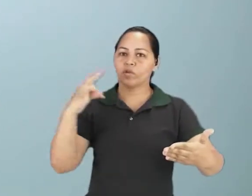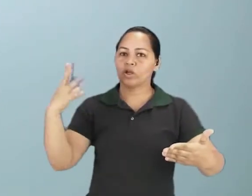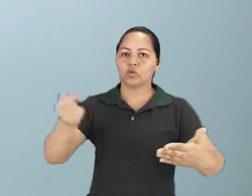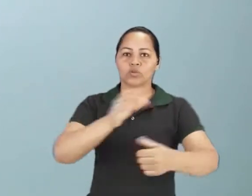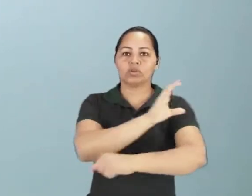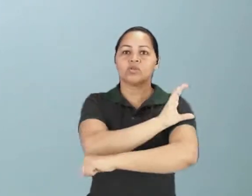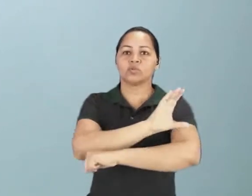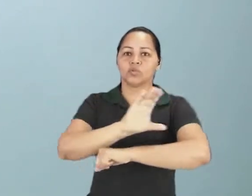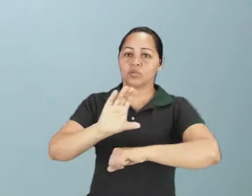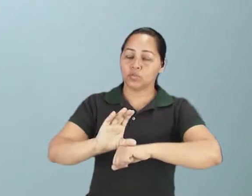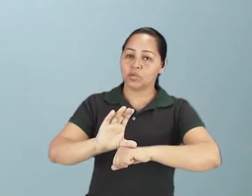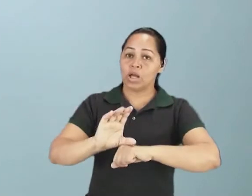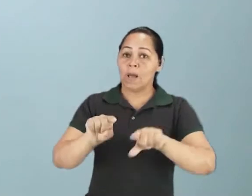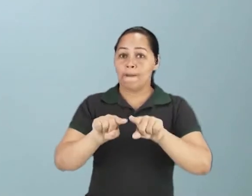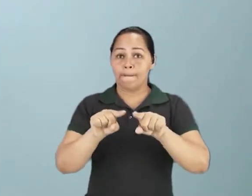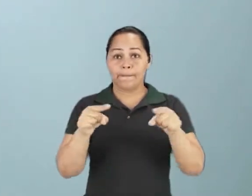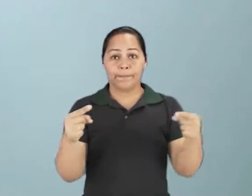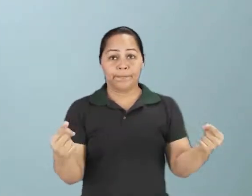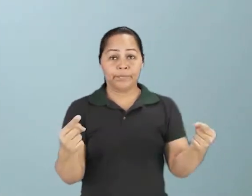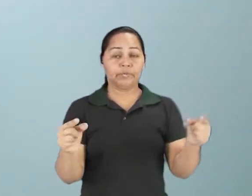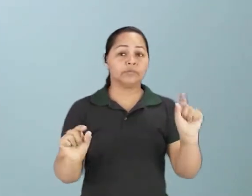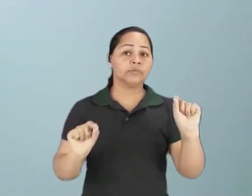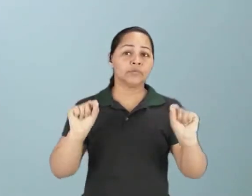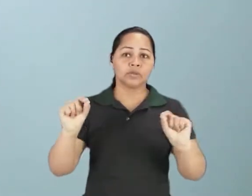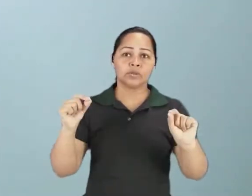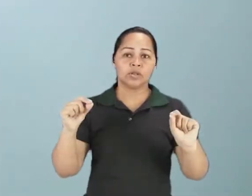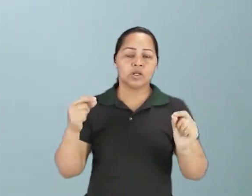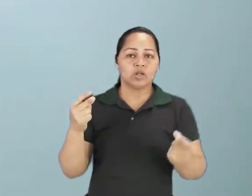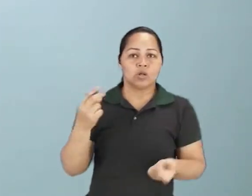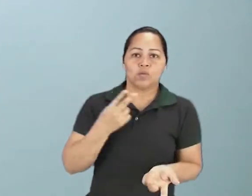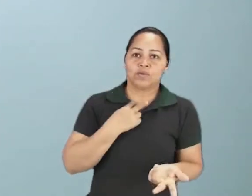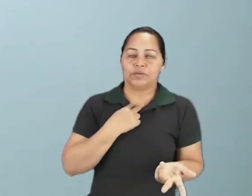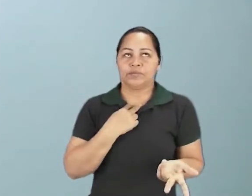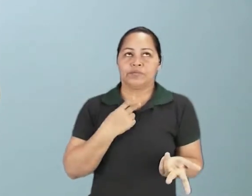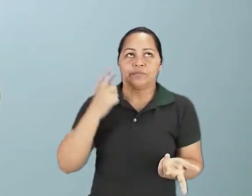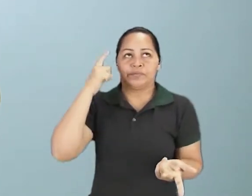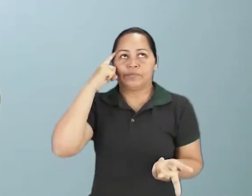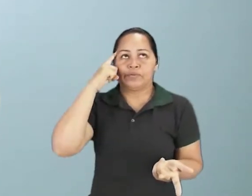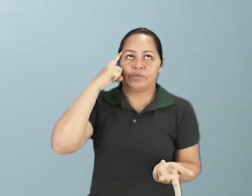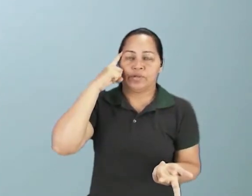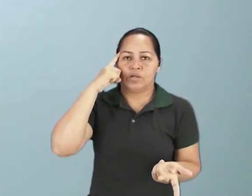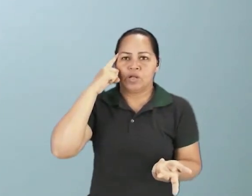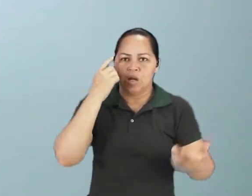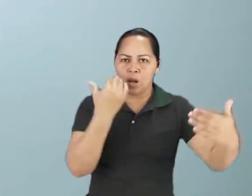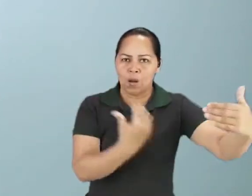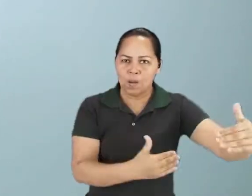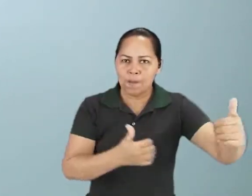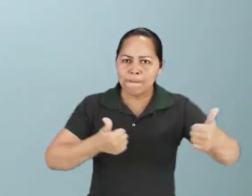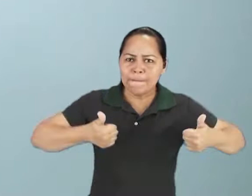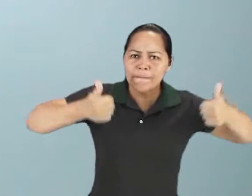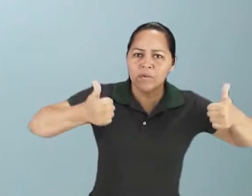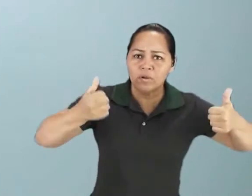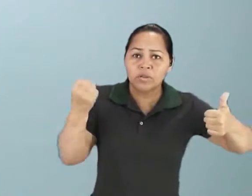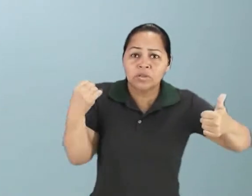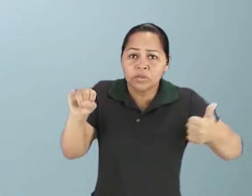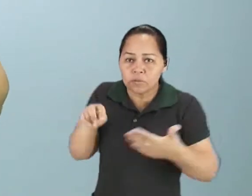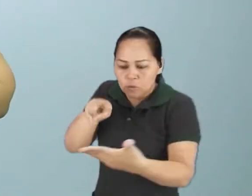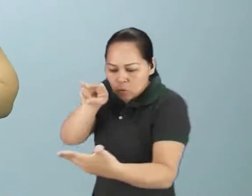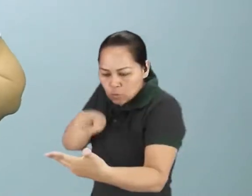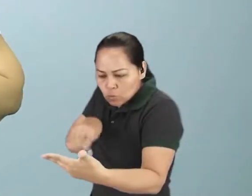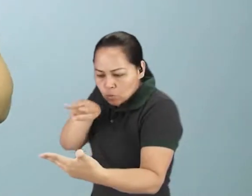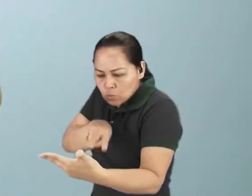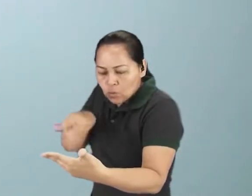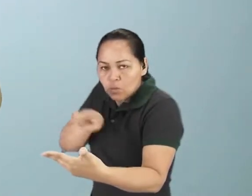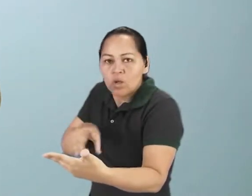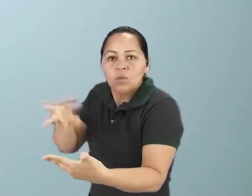as culturas. Entretanto, não podemos pensar que poderemos fazer uma boa prova se nós não tivermos a